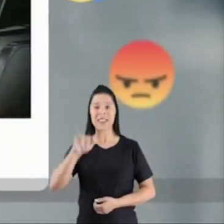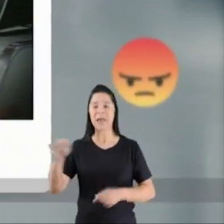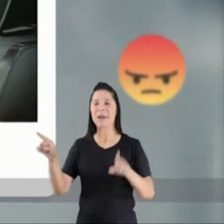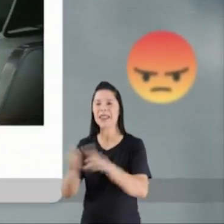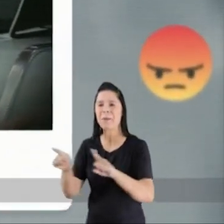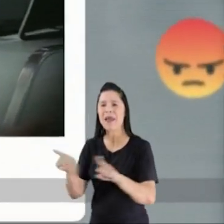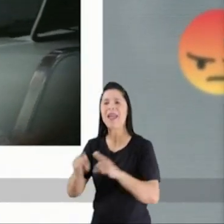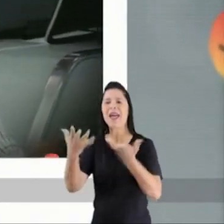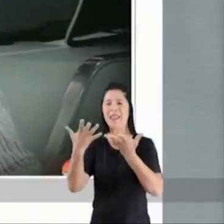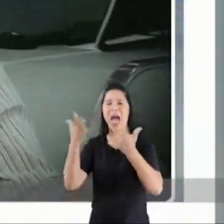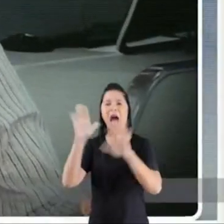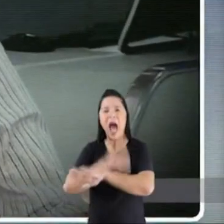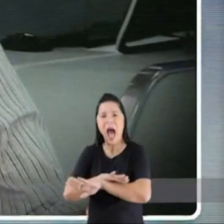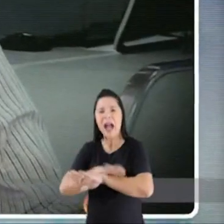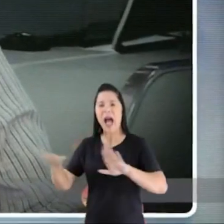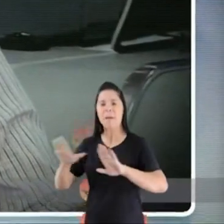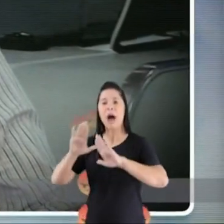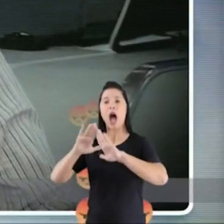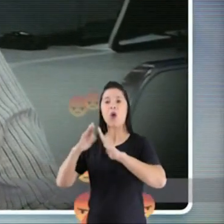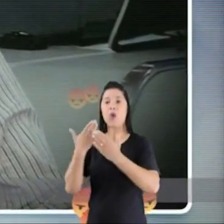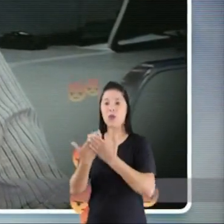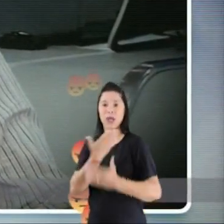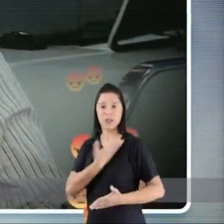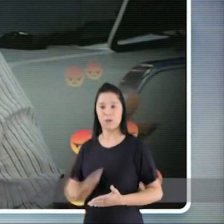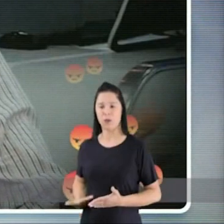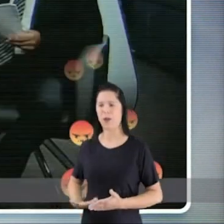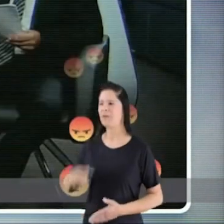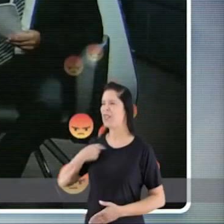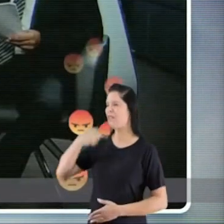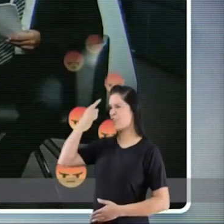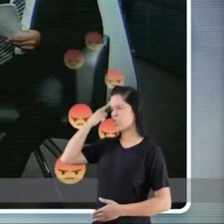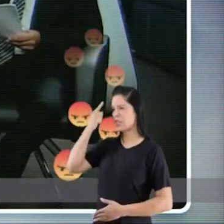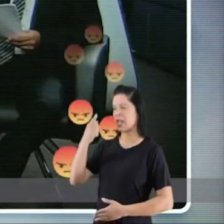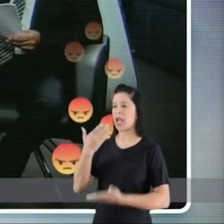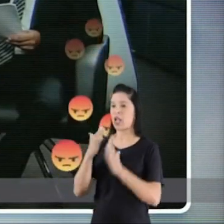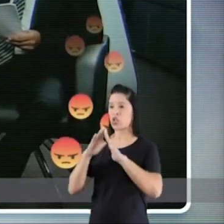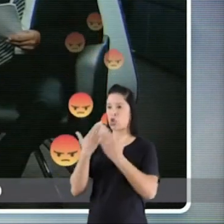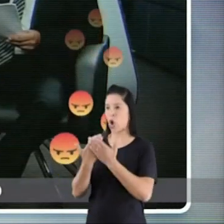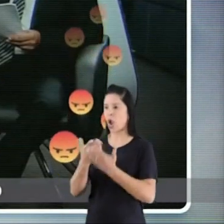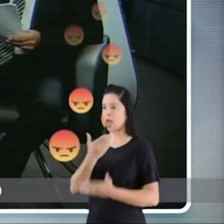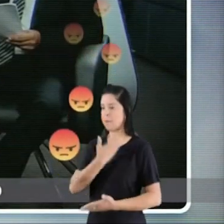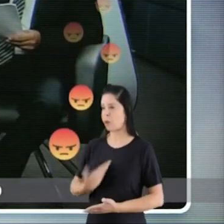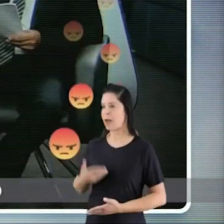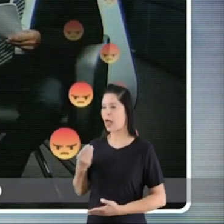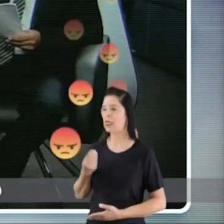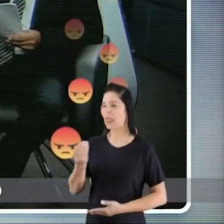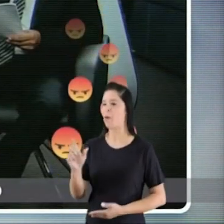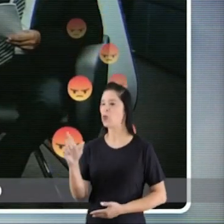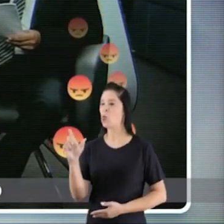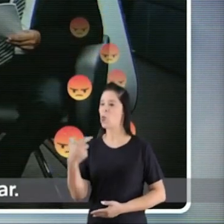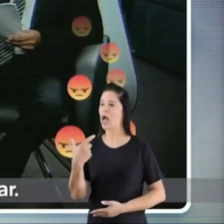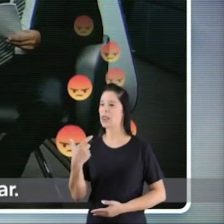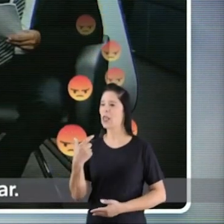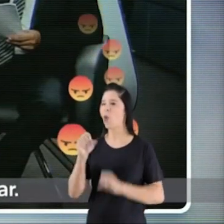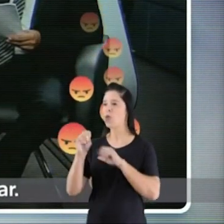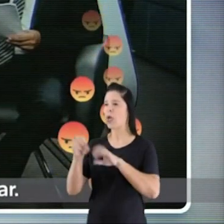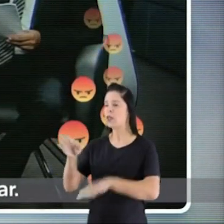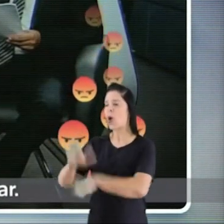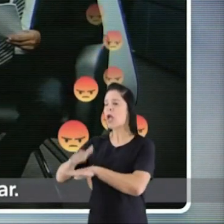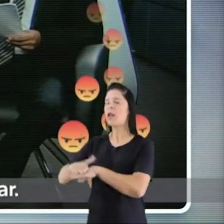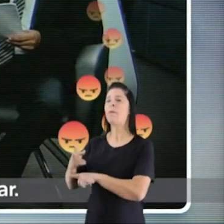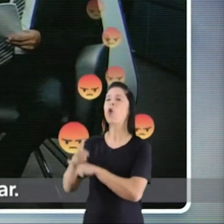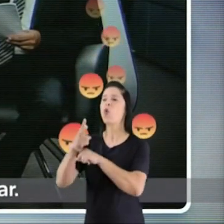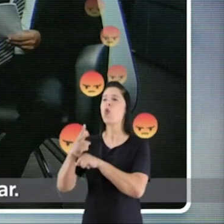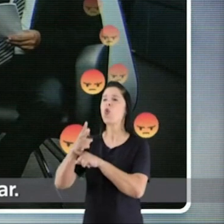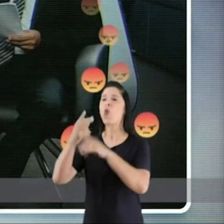Zema também quer acabar com a educação pública. Em vez de ter escolas públicas, por não dá um cartão educação e ele escolhe a